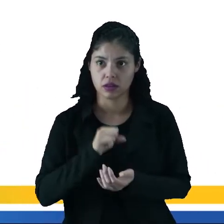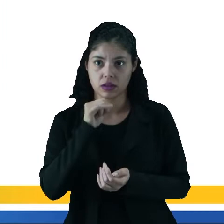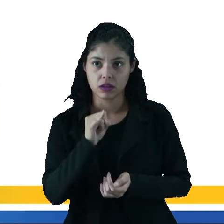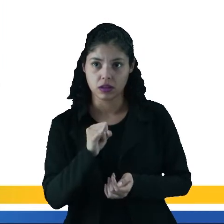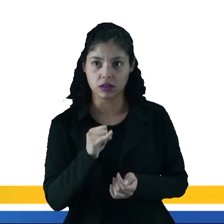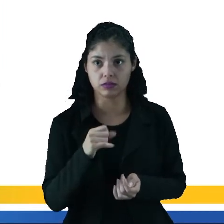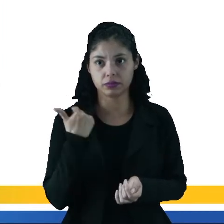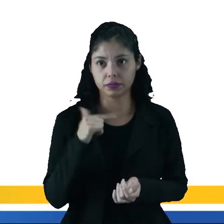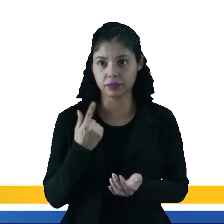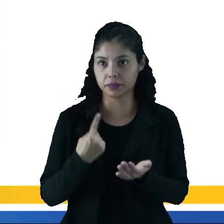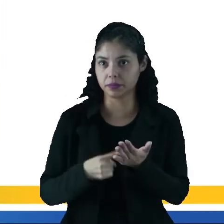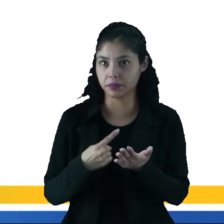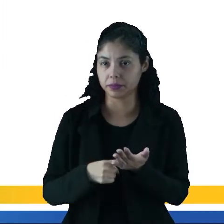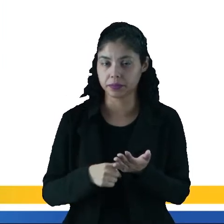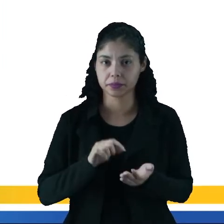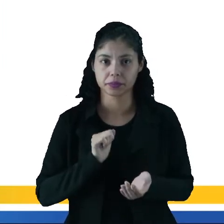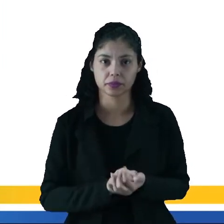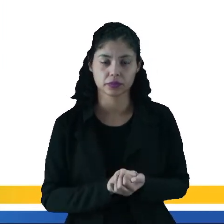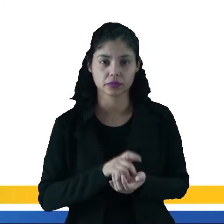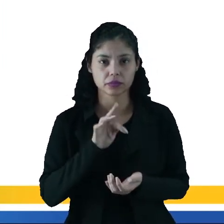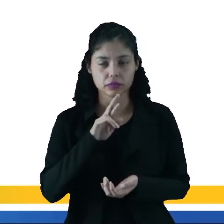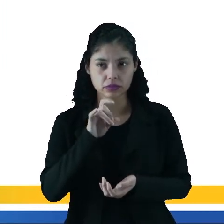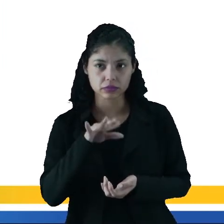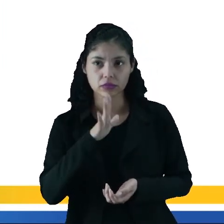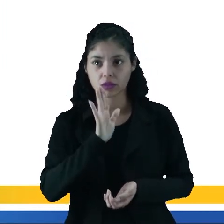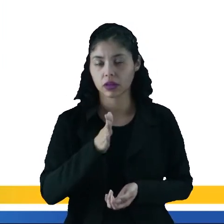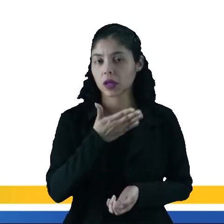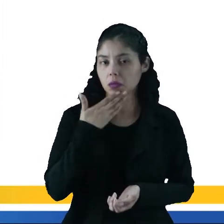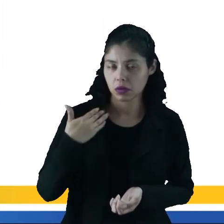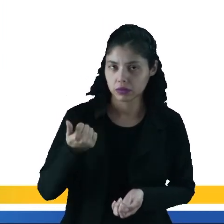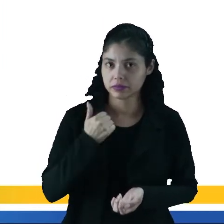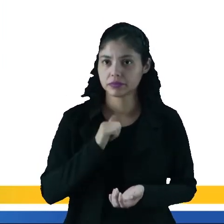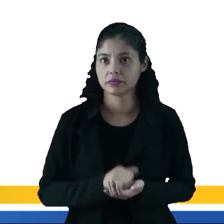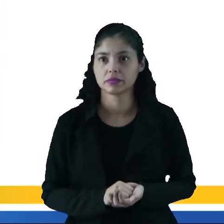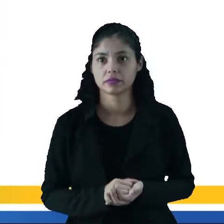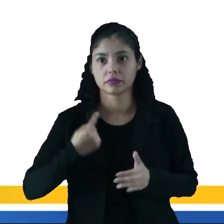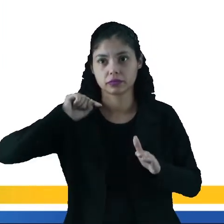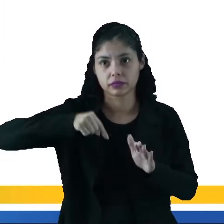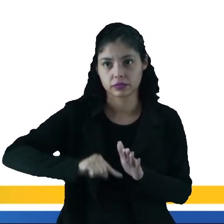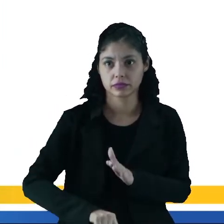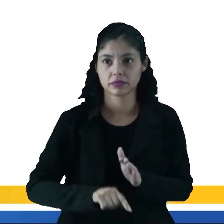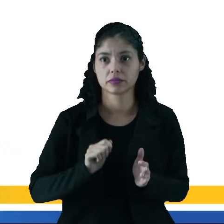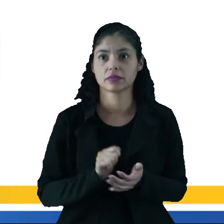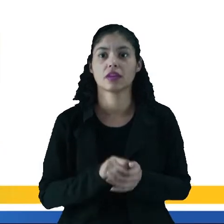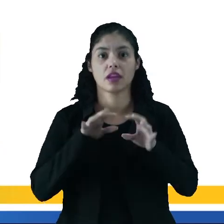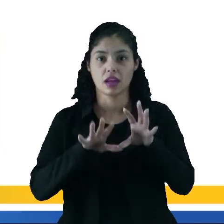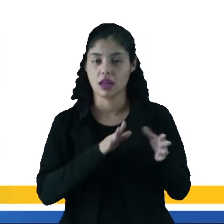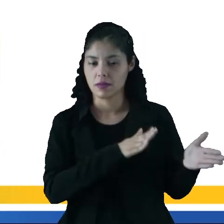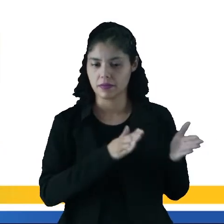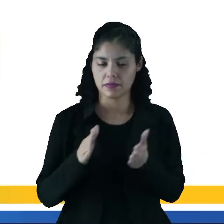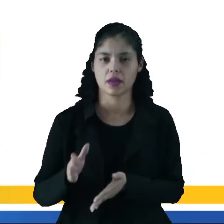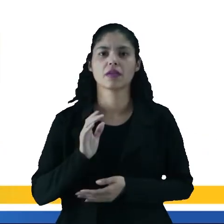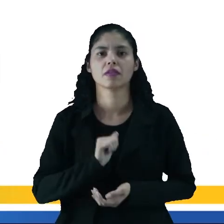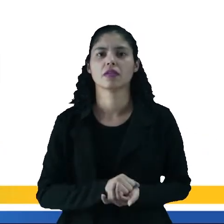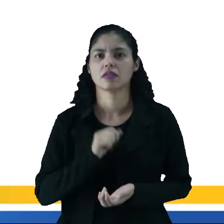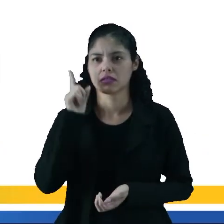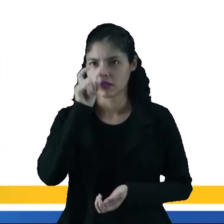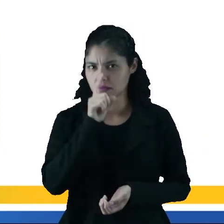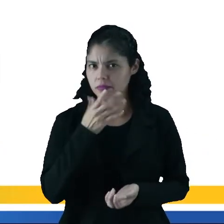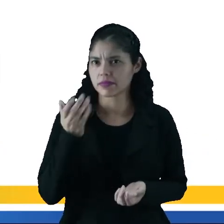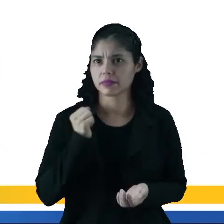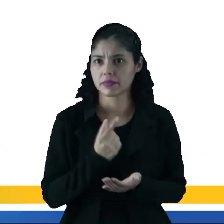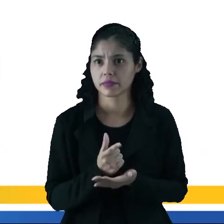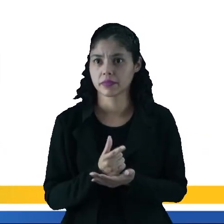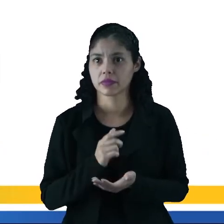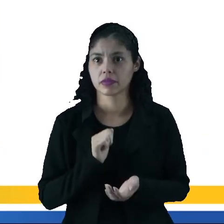não tiver essas condições, os gêiseres já estiverem favoráveis, a perfuração aí sim passa a ser cara, dispendiosa,